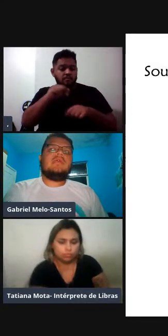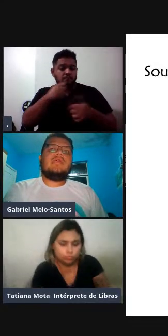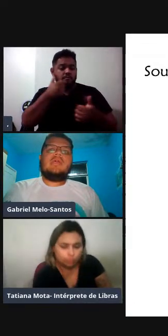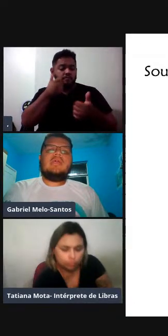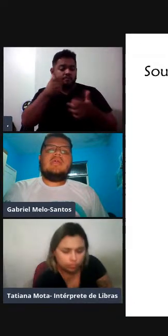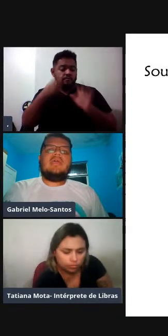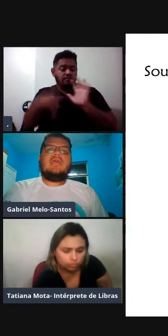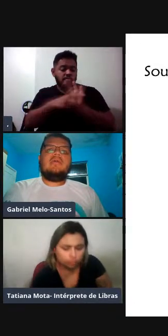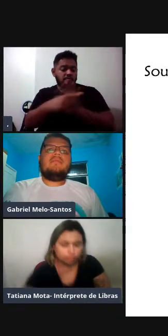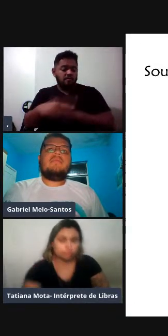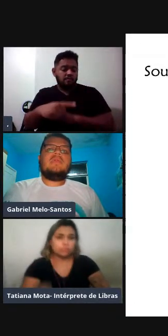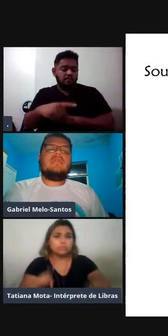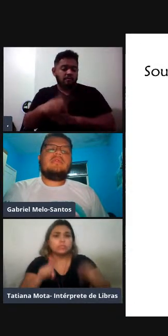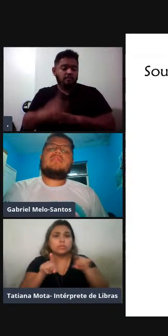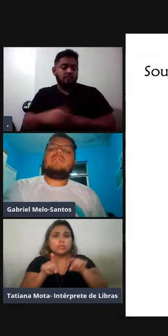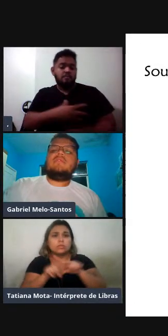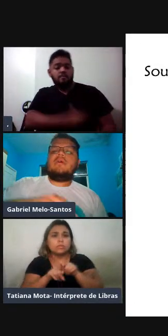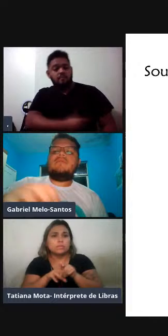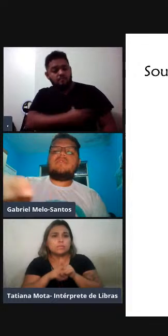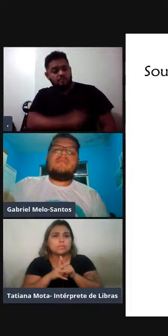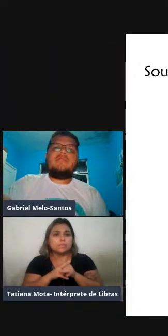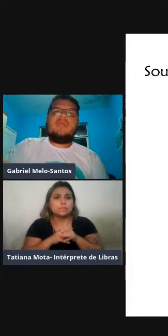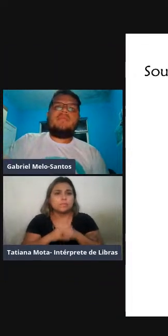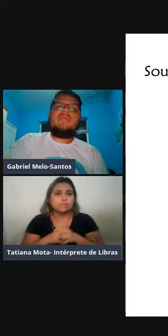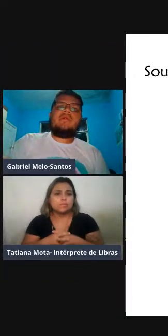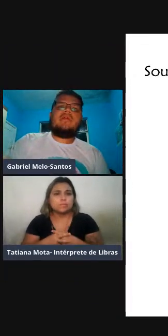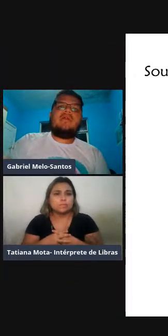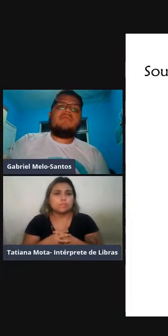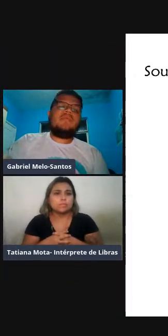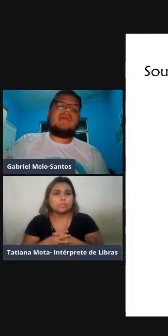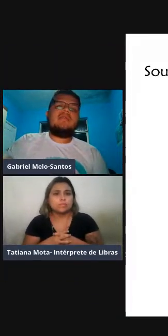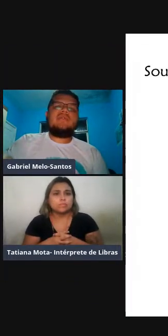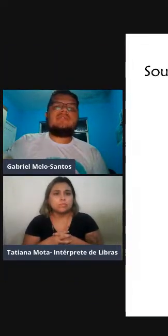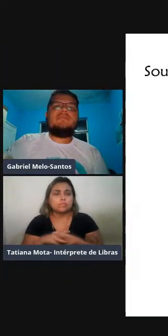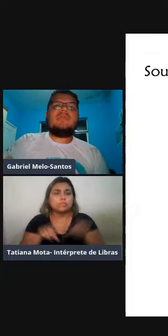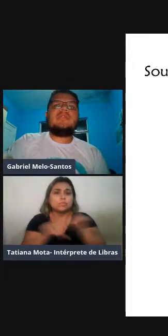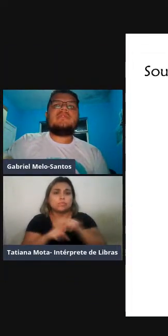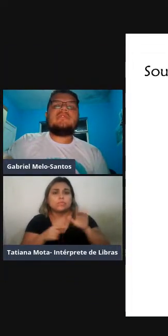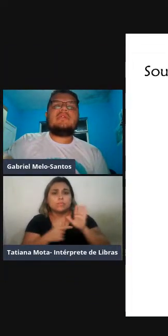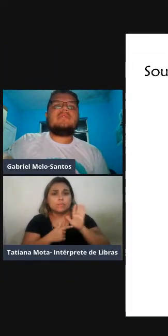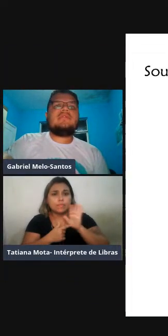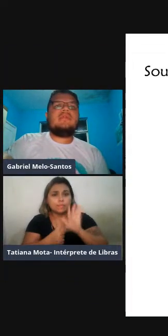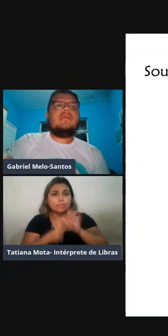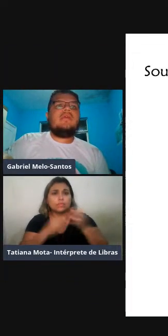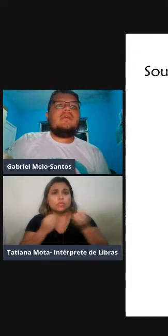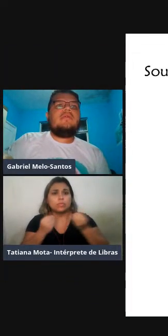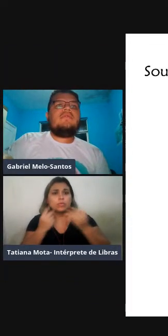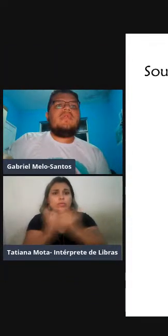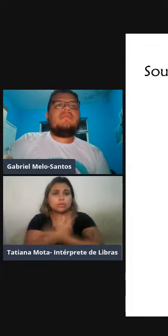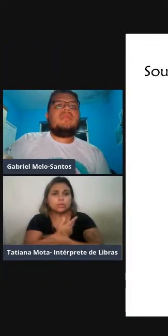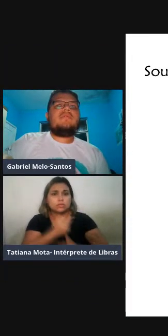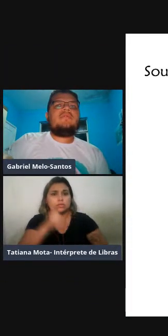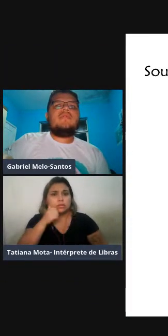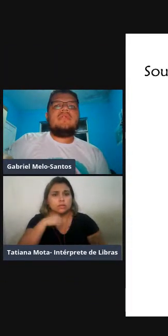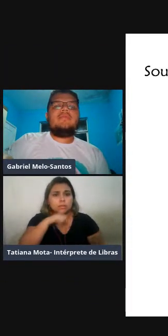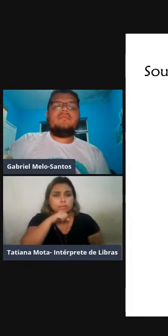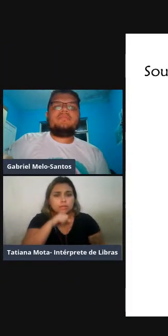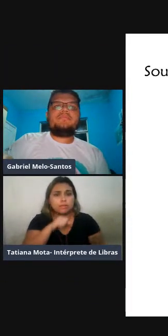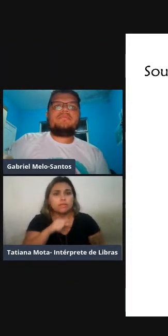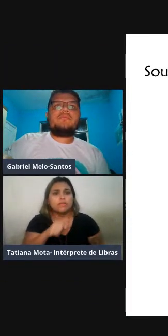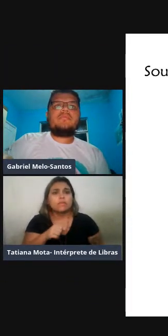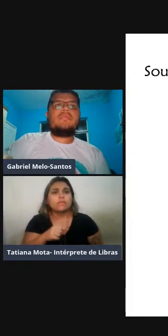filhote, que tem alguns trabalhos bem publicados, já que são bem interessantes, vale a pena